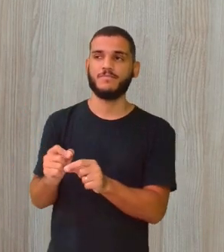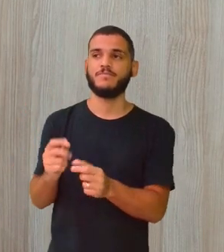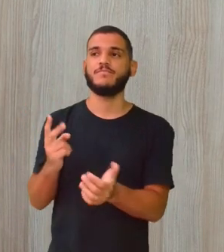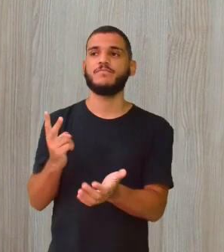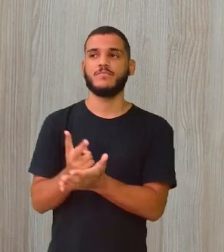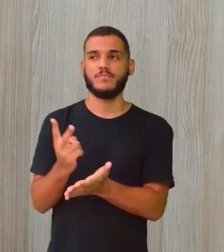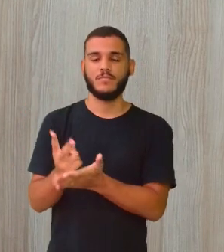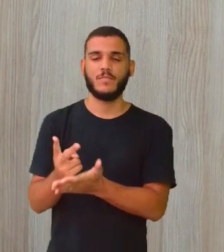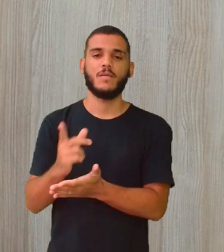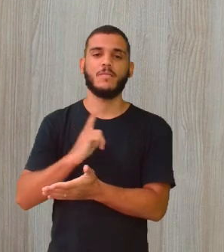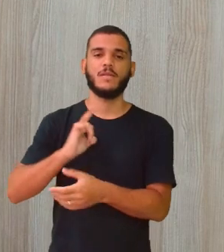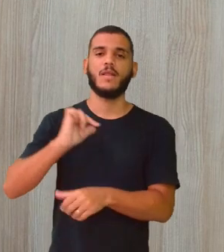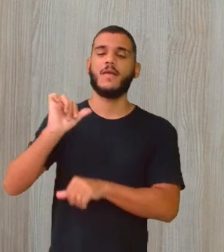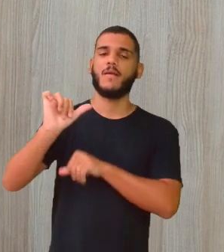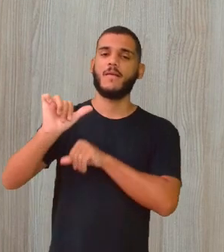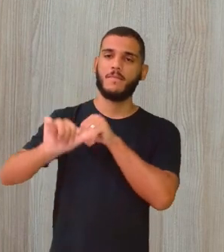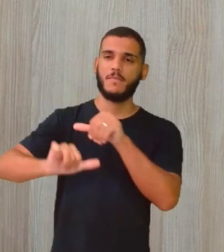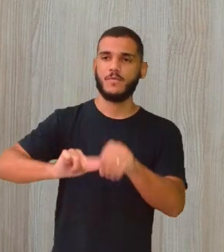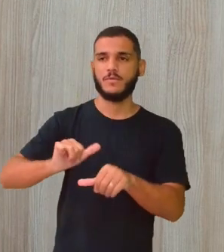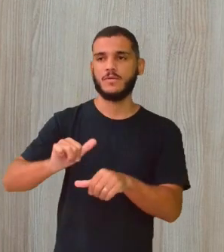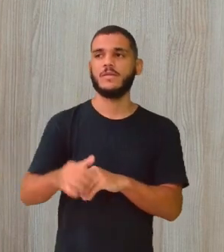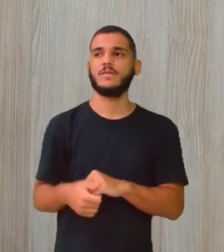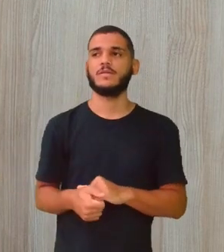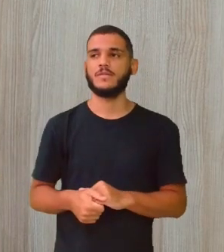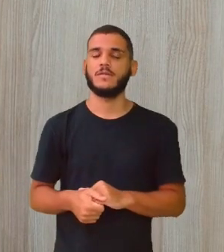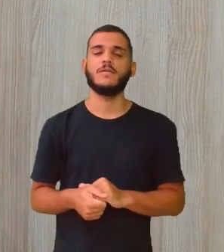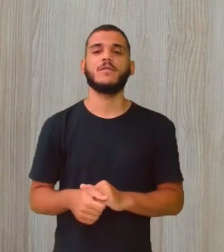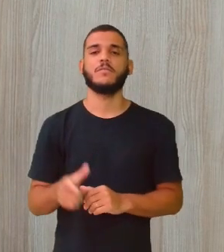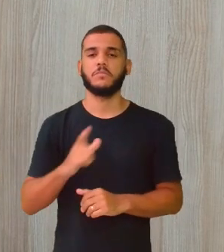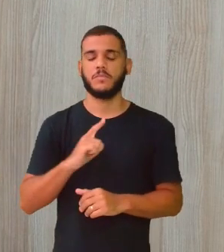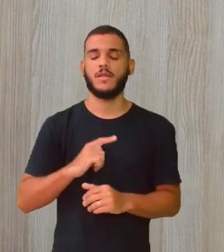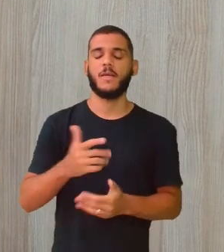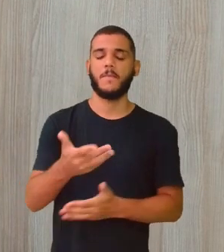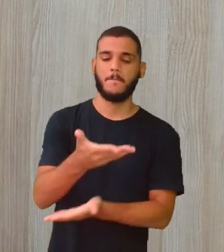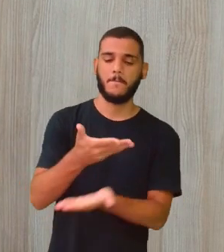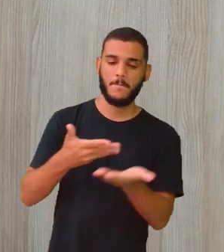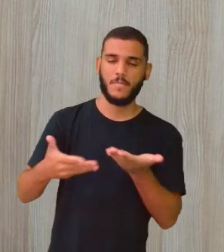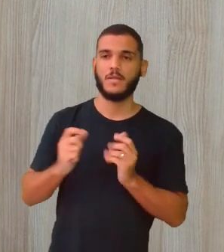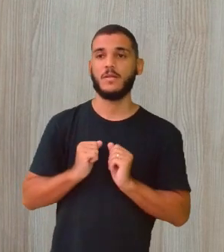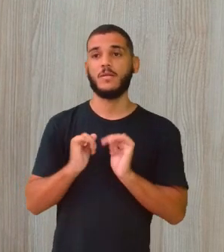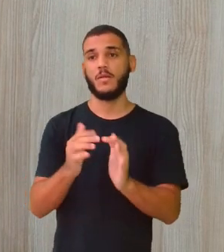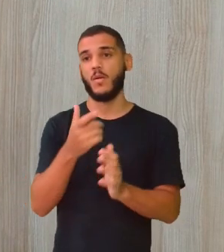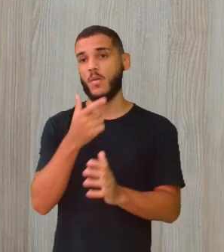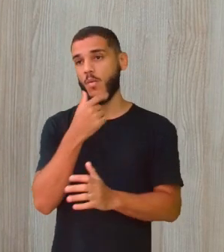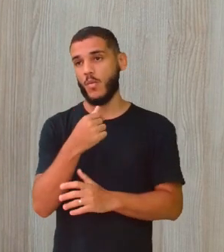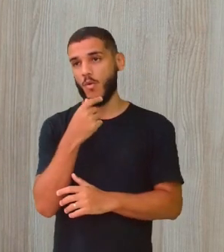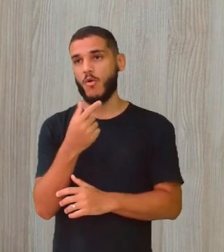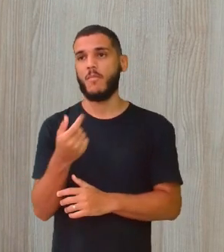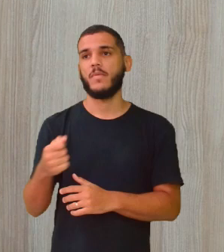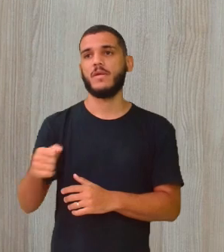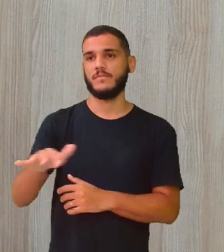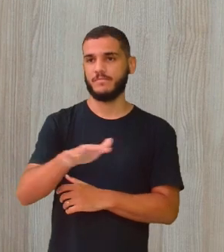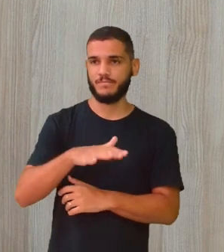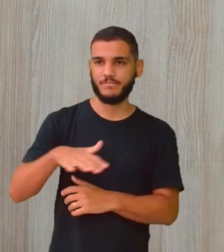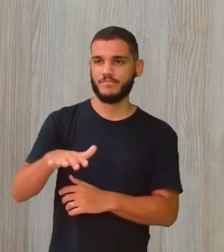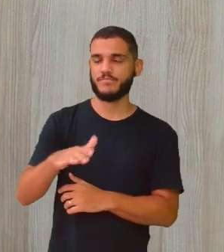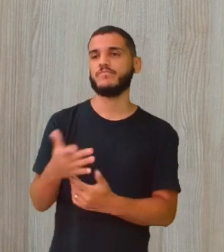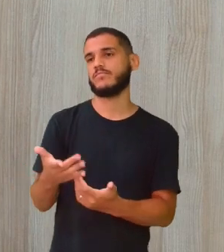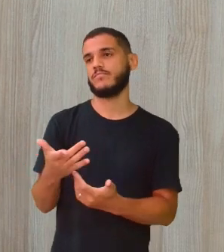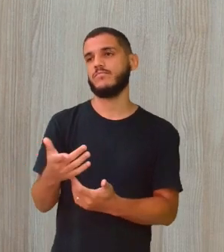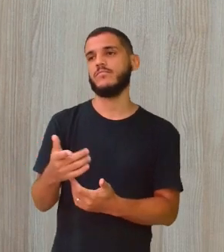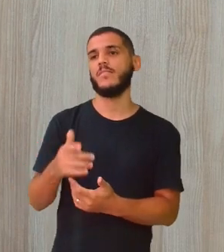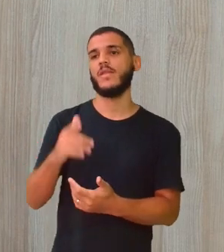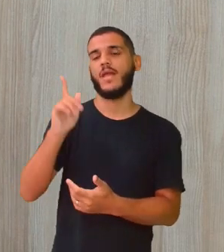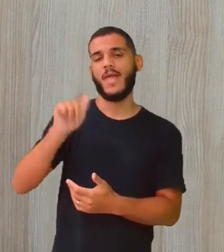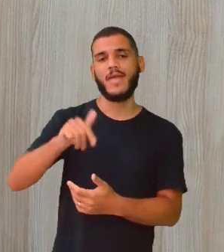haver alguma modificação, mudança, né? Quando há essa interação do homem dentro do espaço geográfico. É inevitável, né? Ao